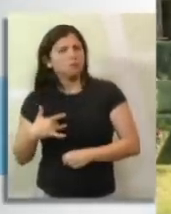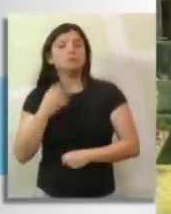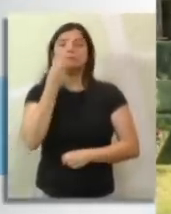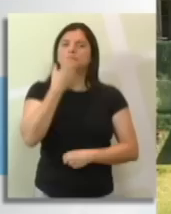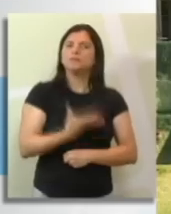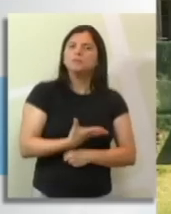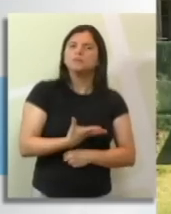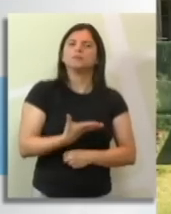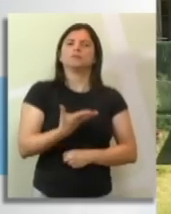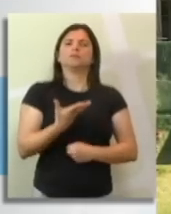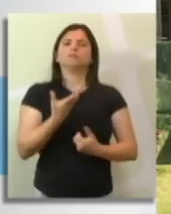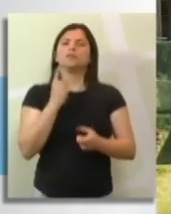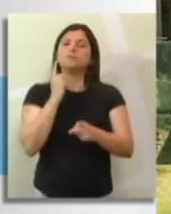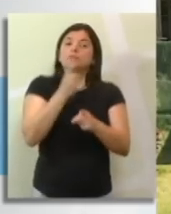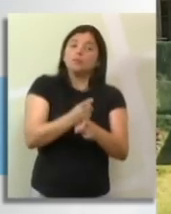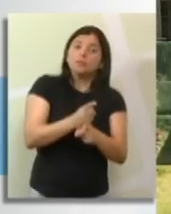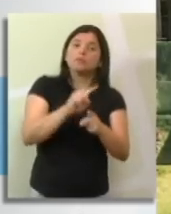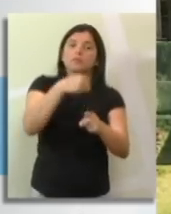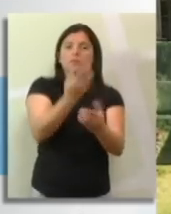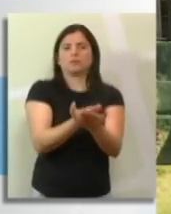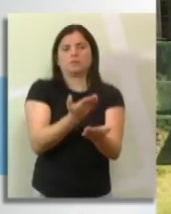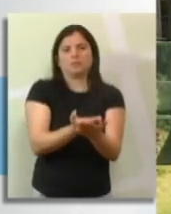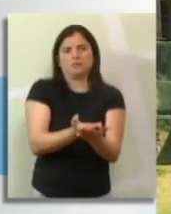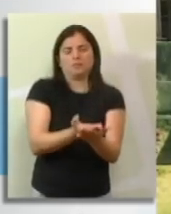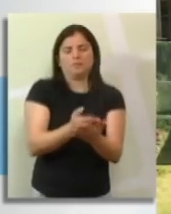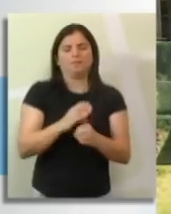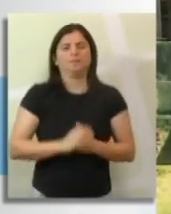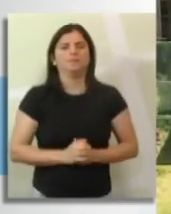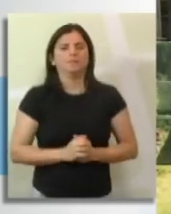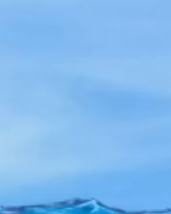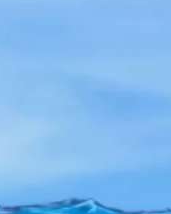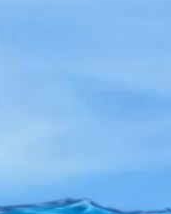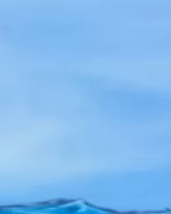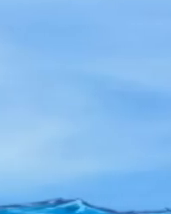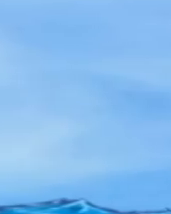Então é isso, na próxima semana eu volto com mais uma videoaula Proitec. Até lá!